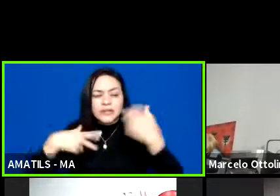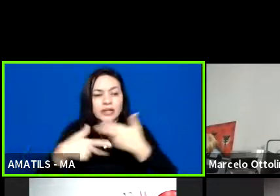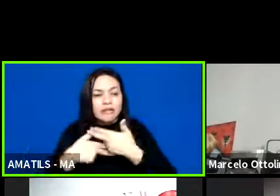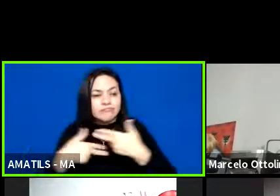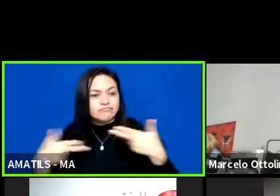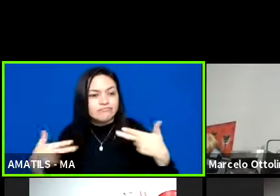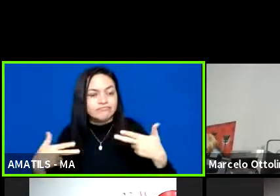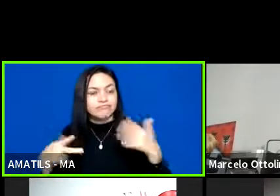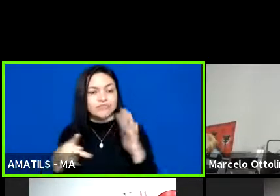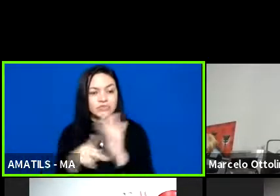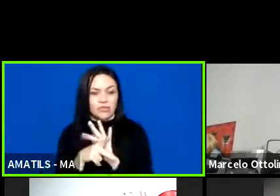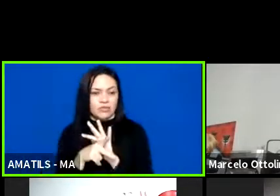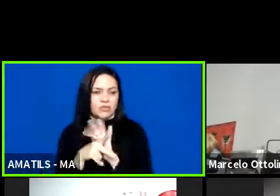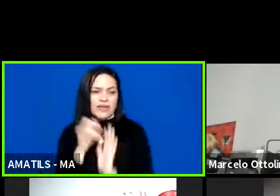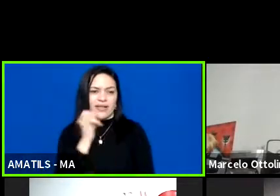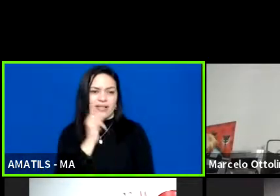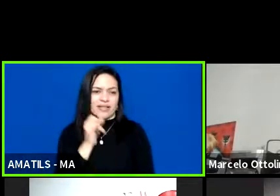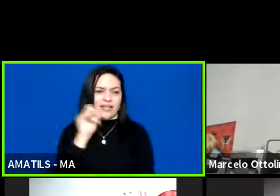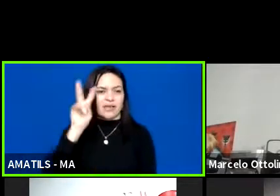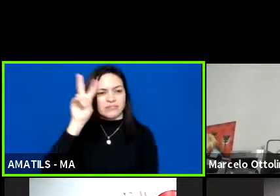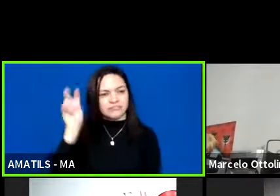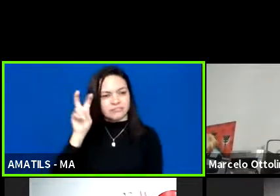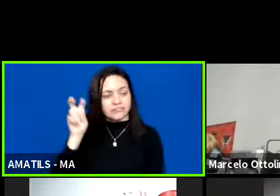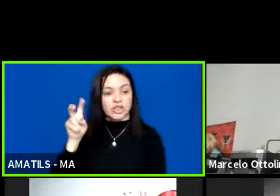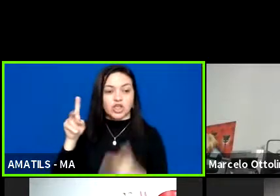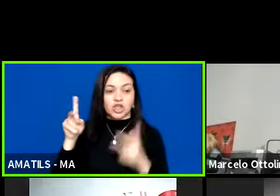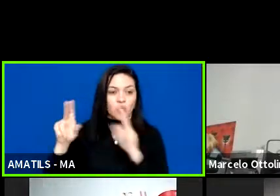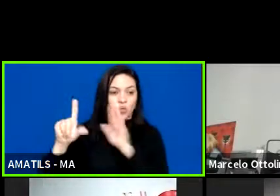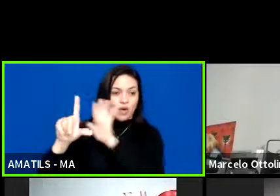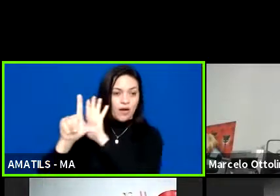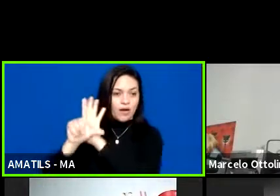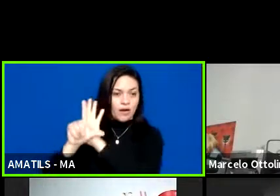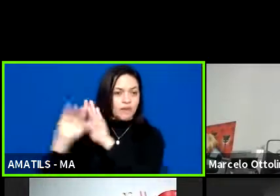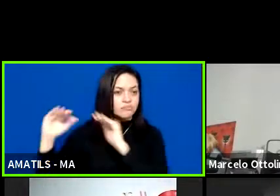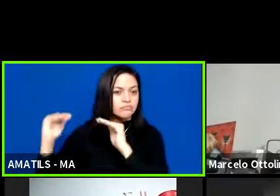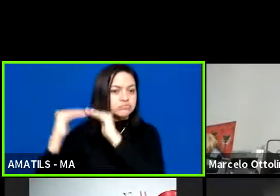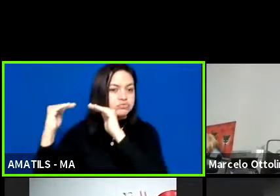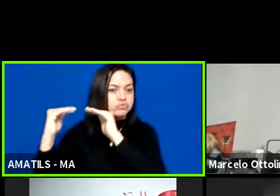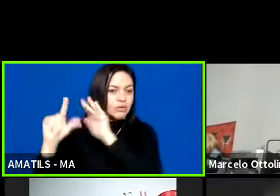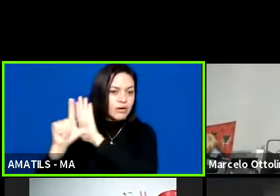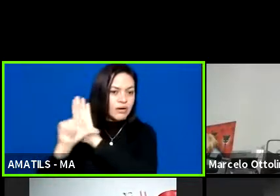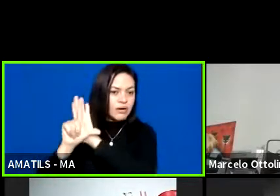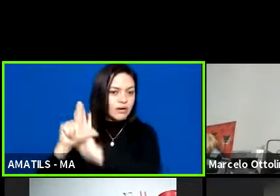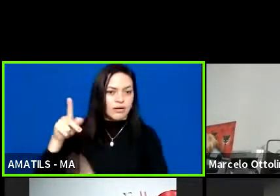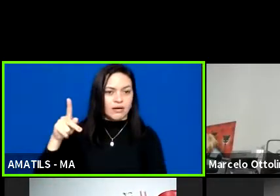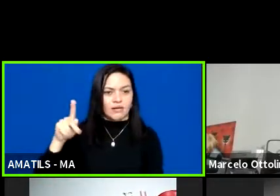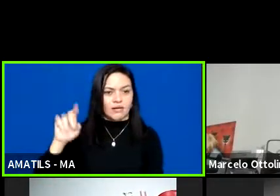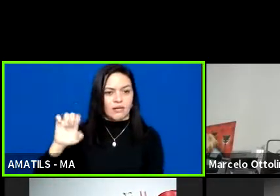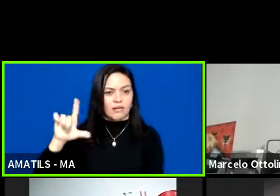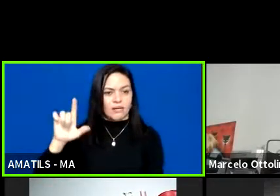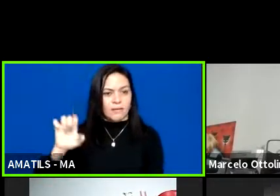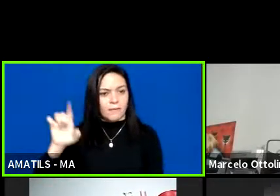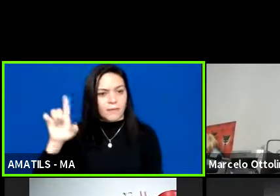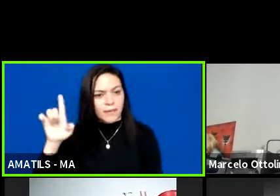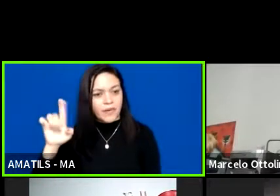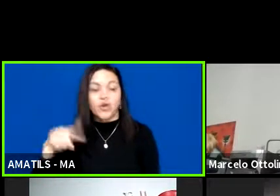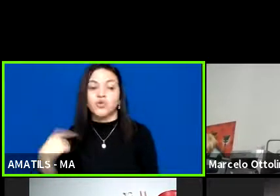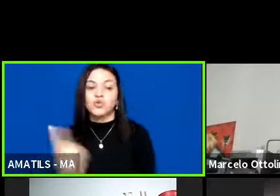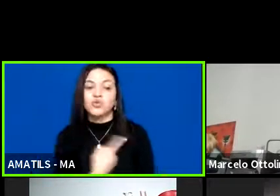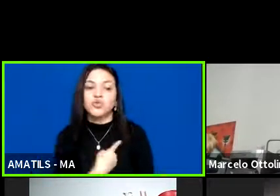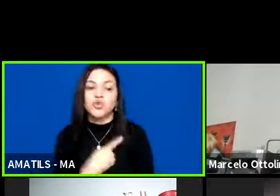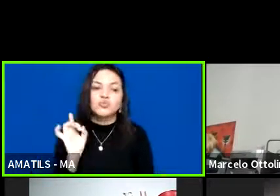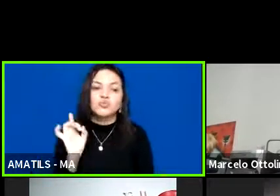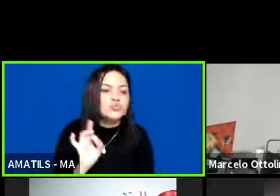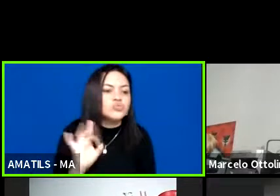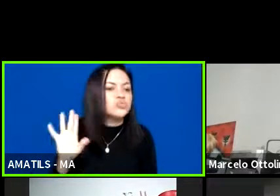vêm para o Estado conforme a lei Pelé, né? Então, a gente quer agradecer, a gente quer até agradecer o professor aí que vai